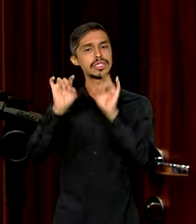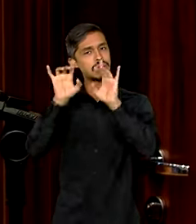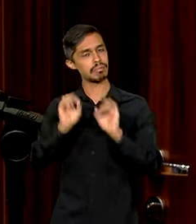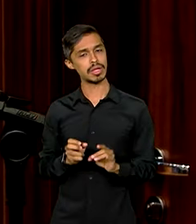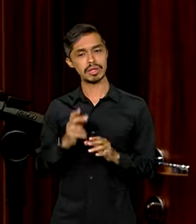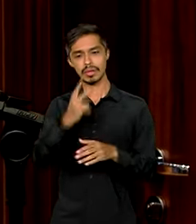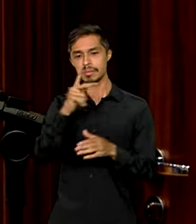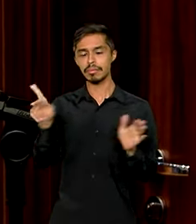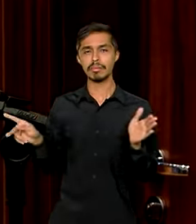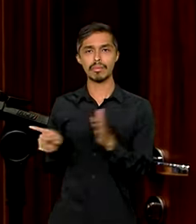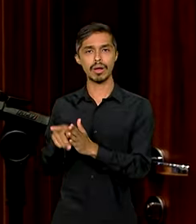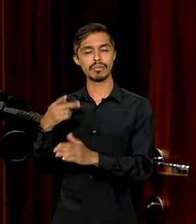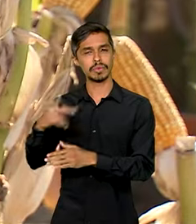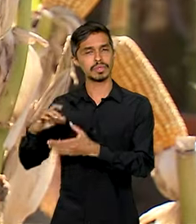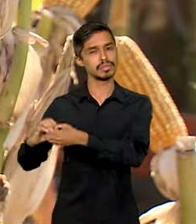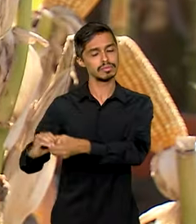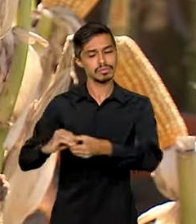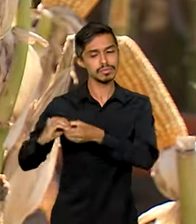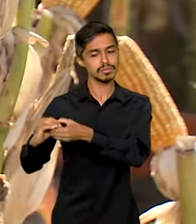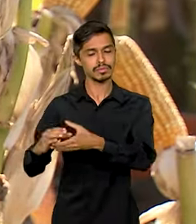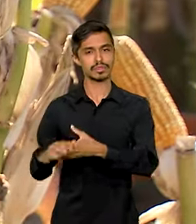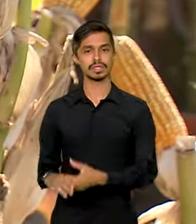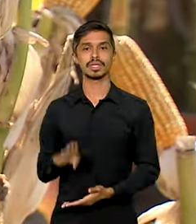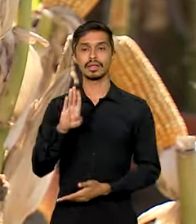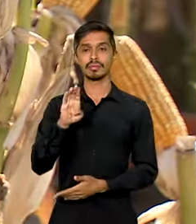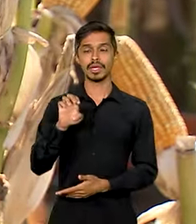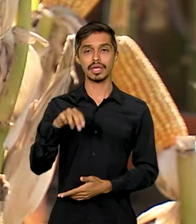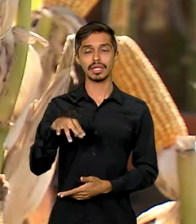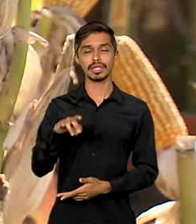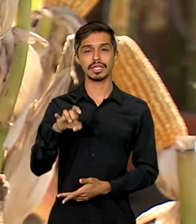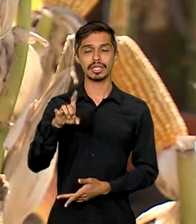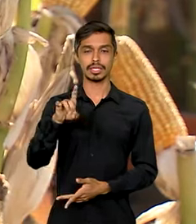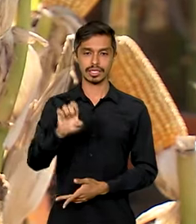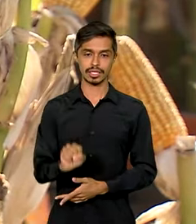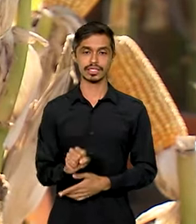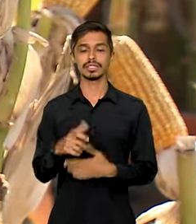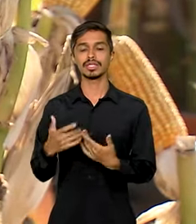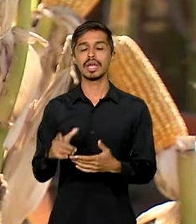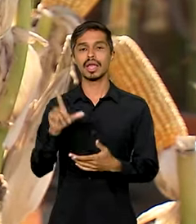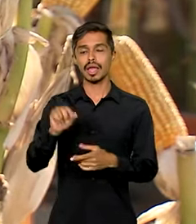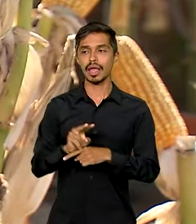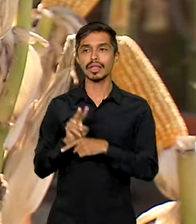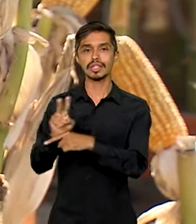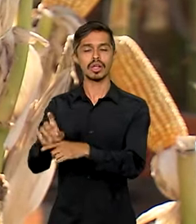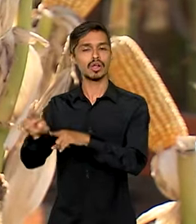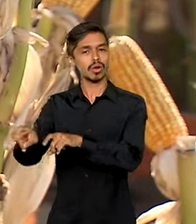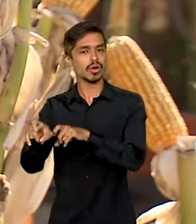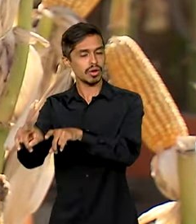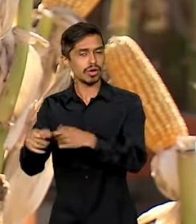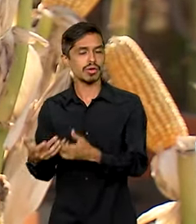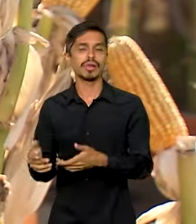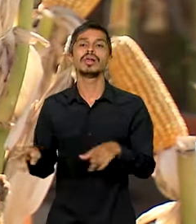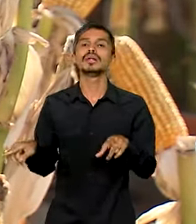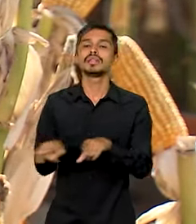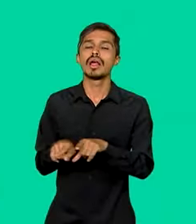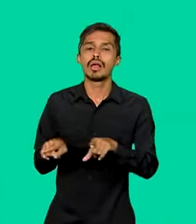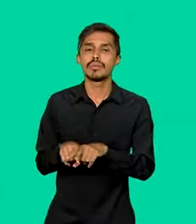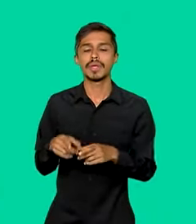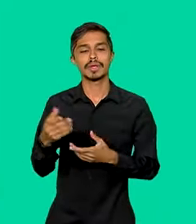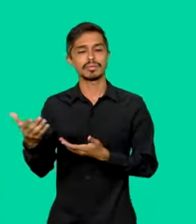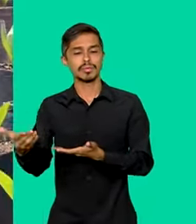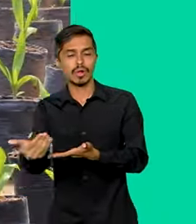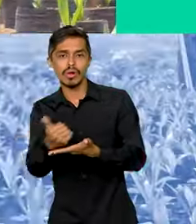financiamento das cooperativas. O BNDES Crédito Rural e a captação de novos recursos.